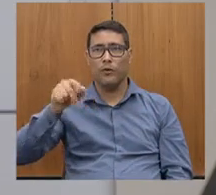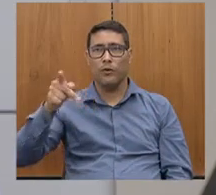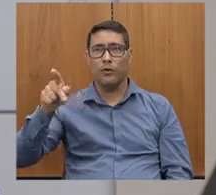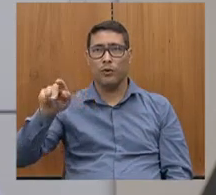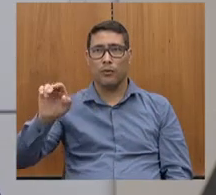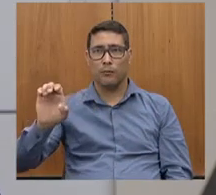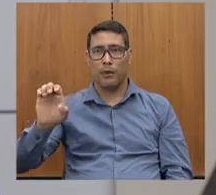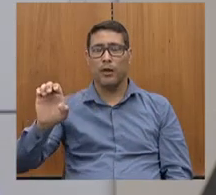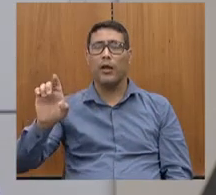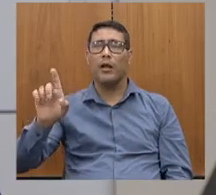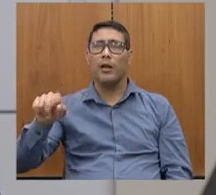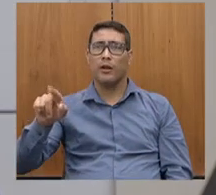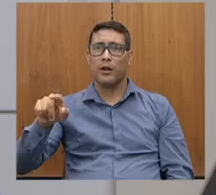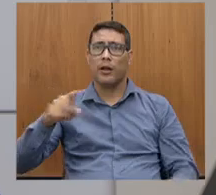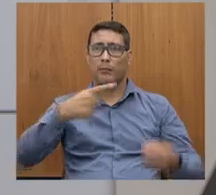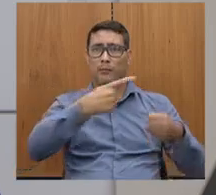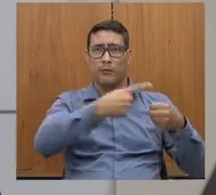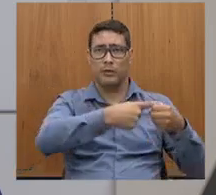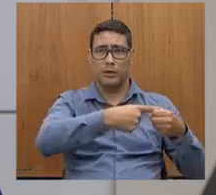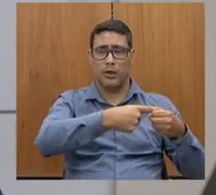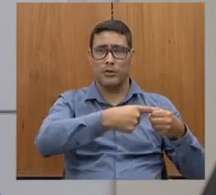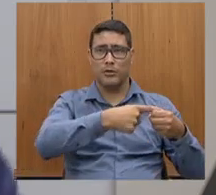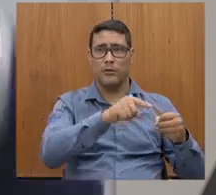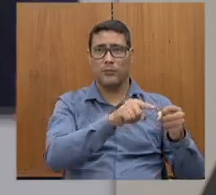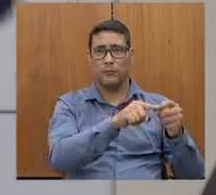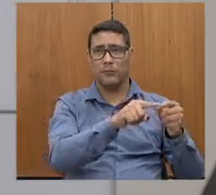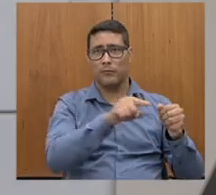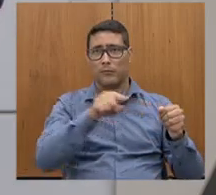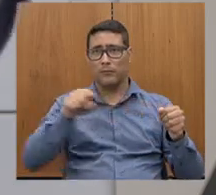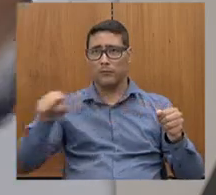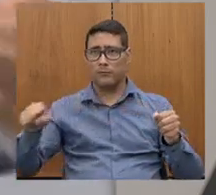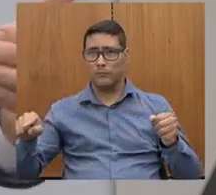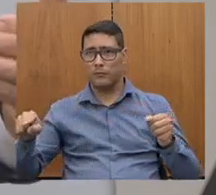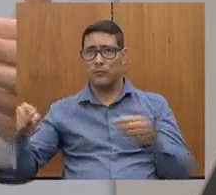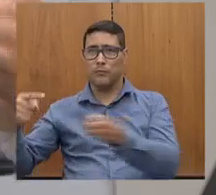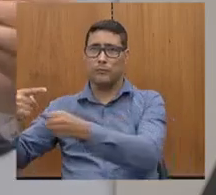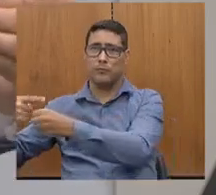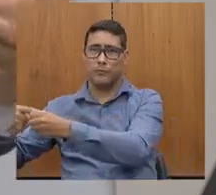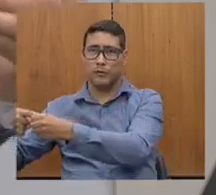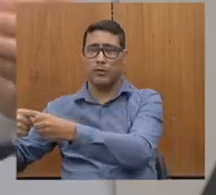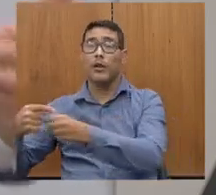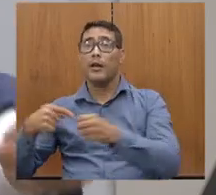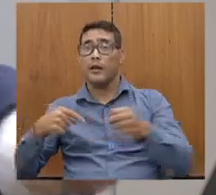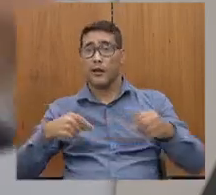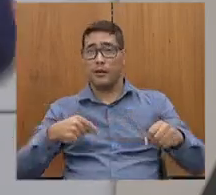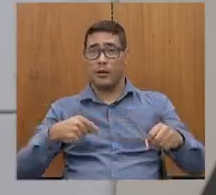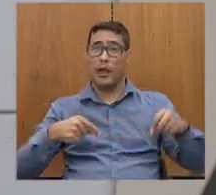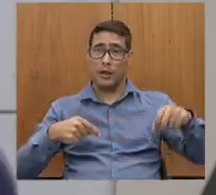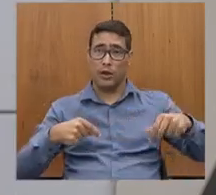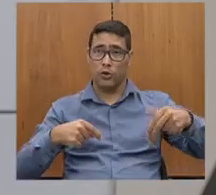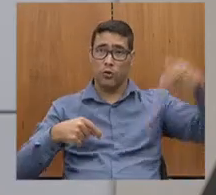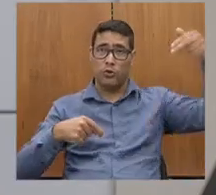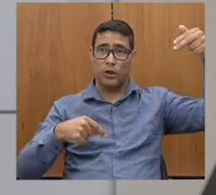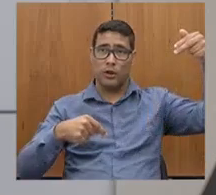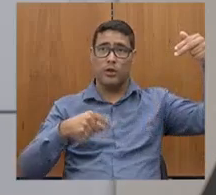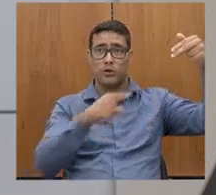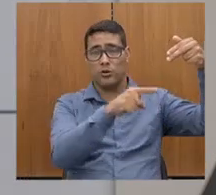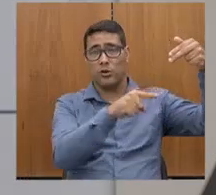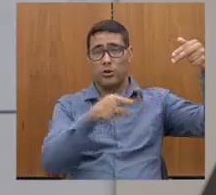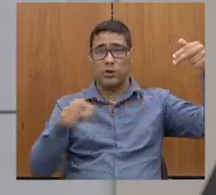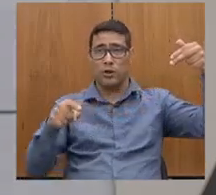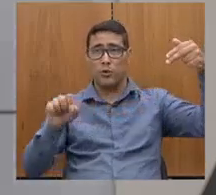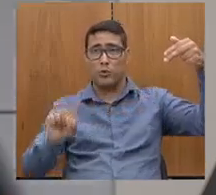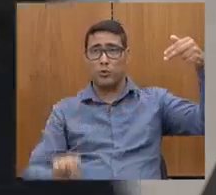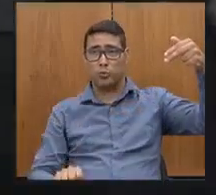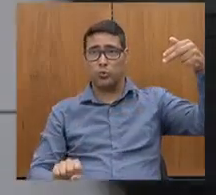cidade a outra. Não, nós vamos ligar um Brasil do norte, aqui do Nordeste, ao Brasil do sul. É uma